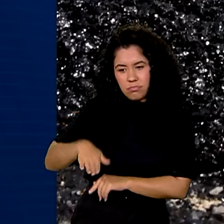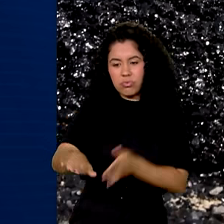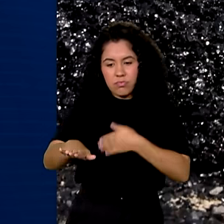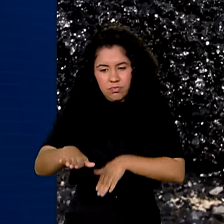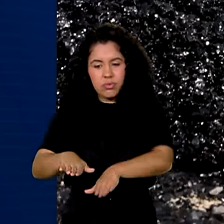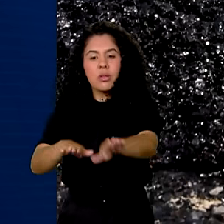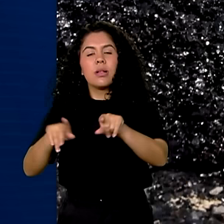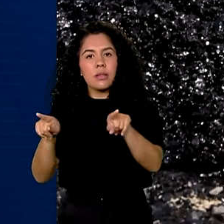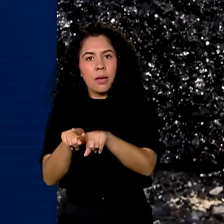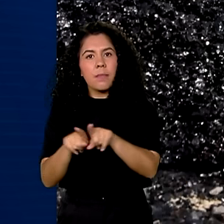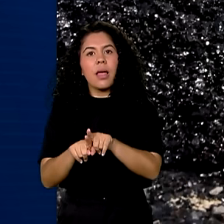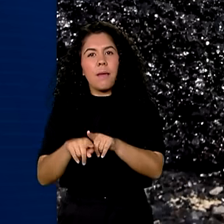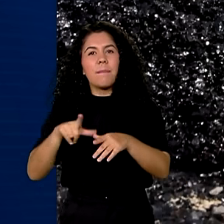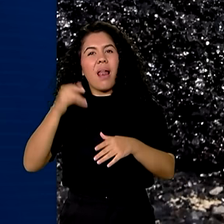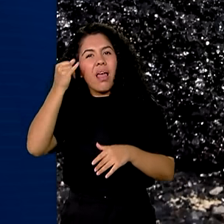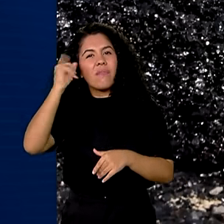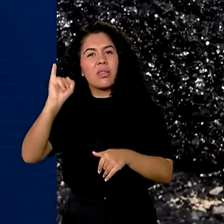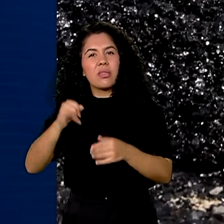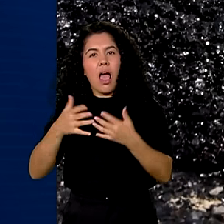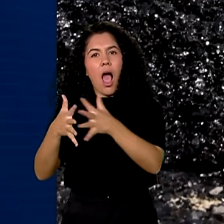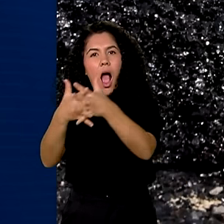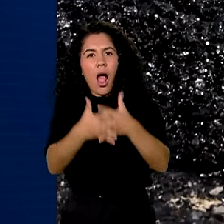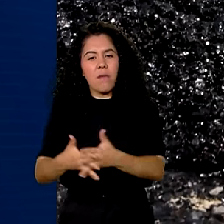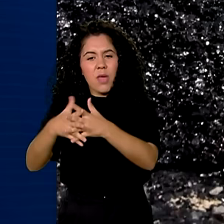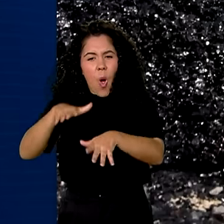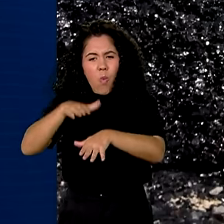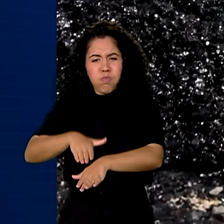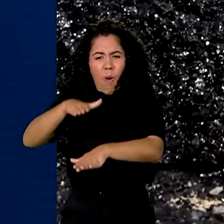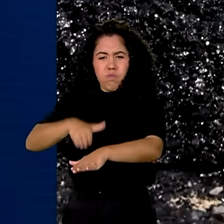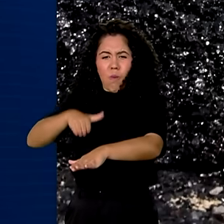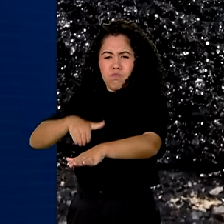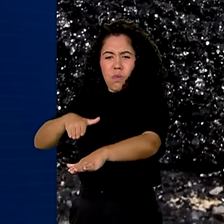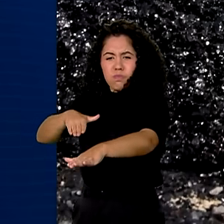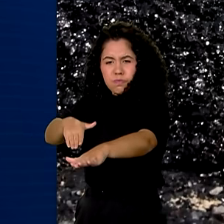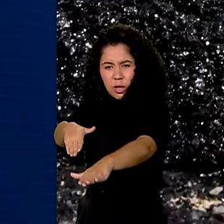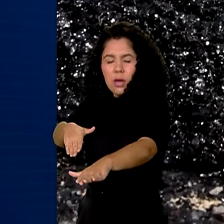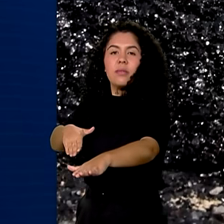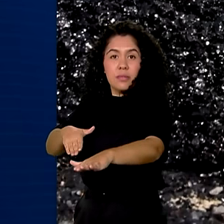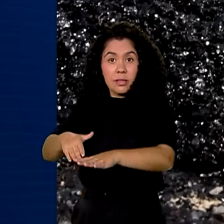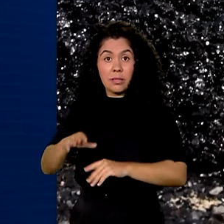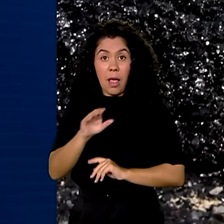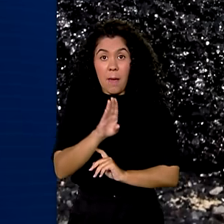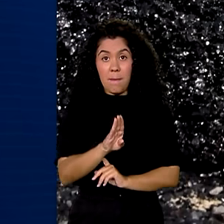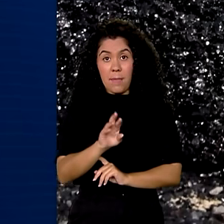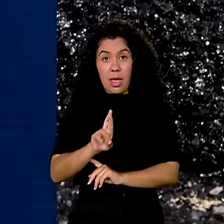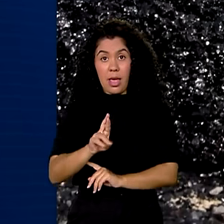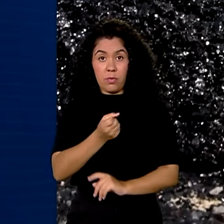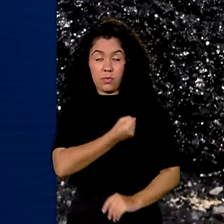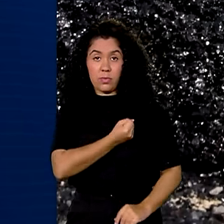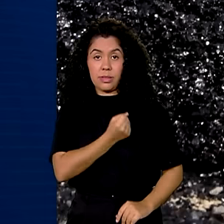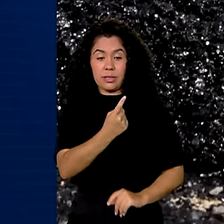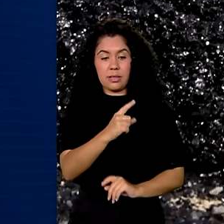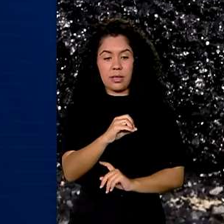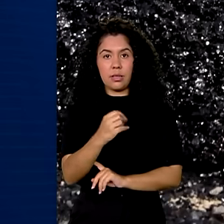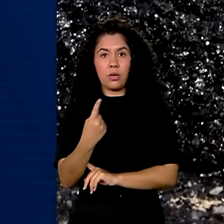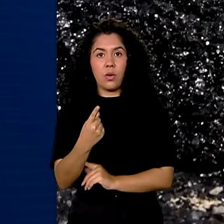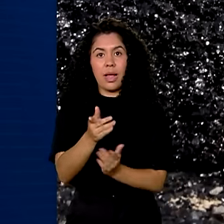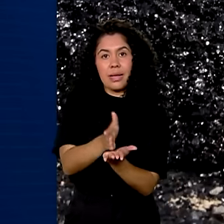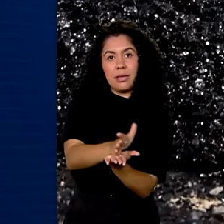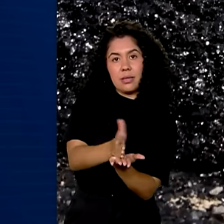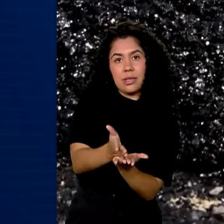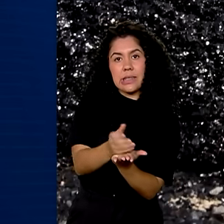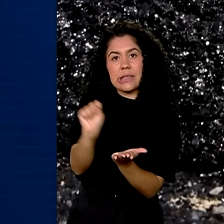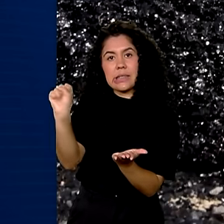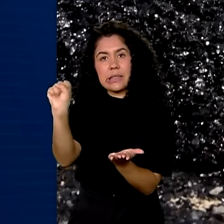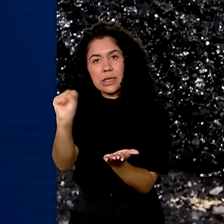o tráfego de caminhões pesados do centro da cidade de Feira de Santana. A BR-101, na divisa entre Sergipe